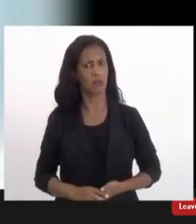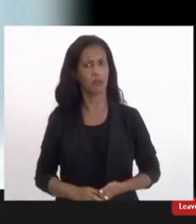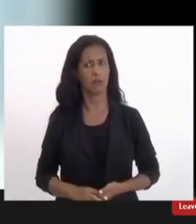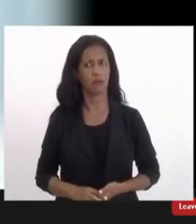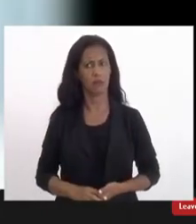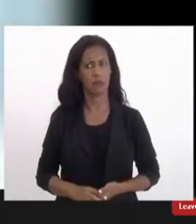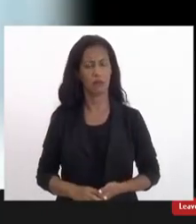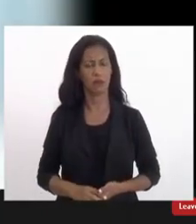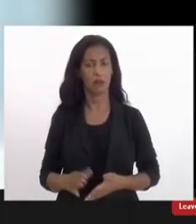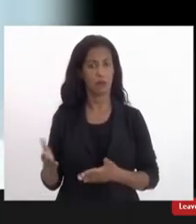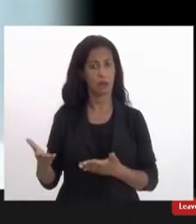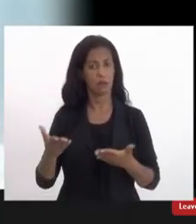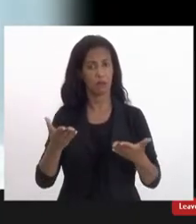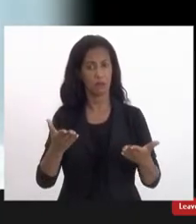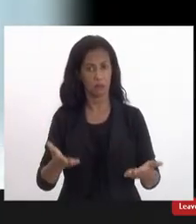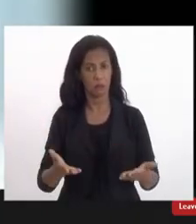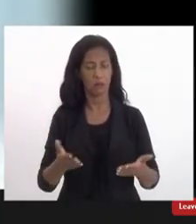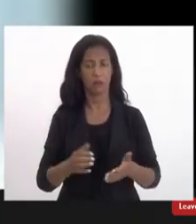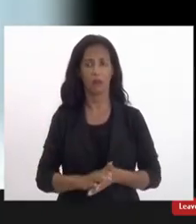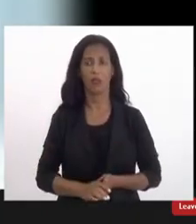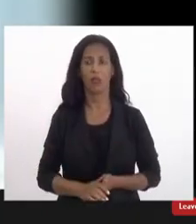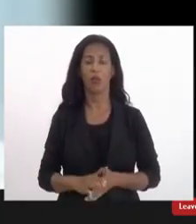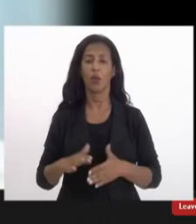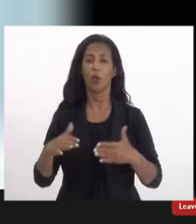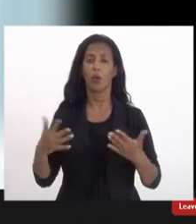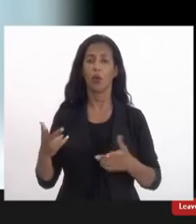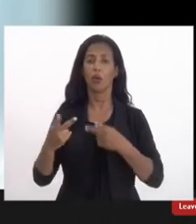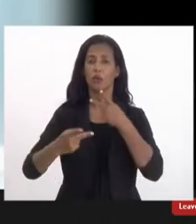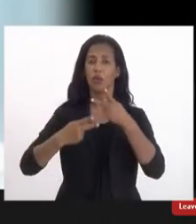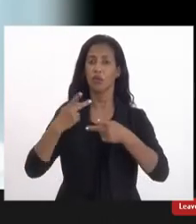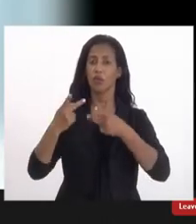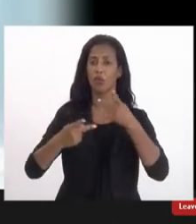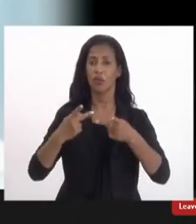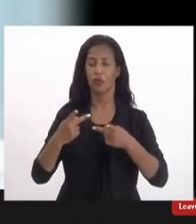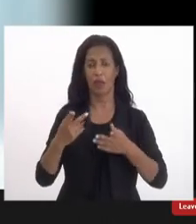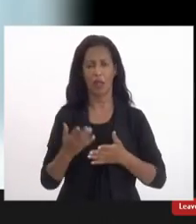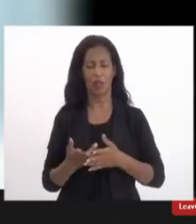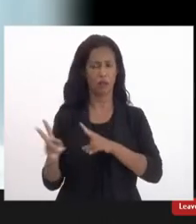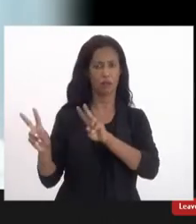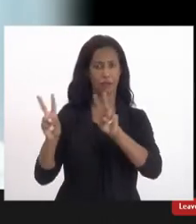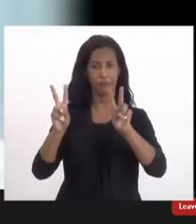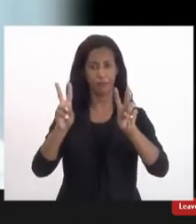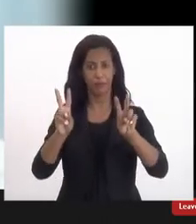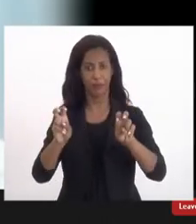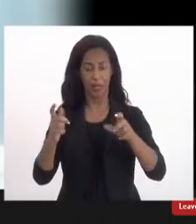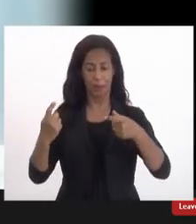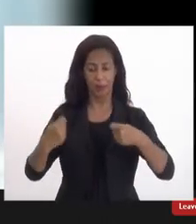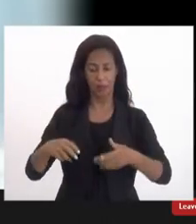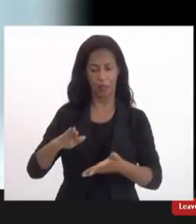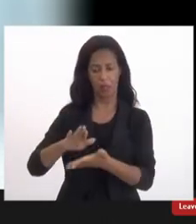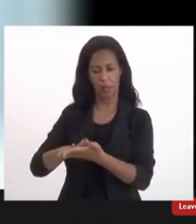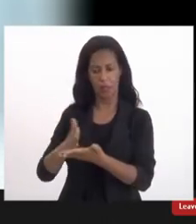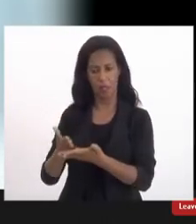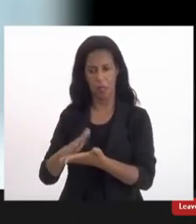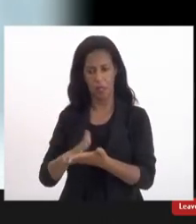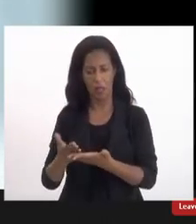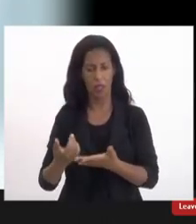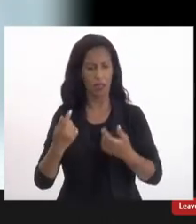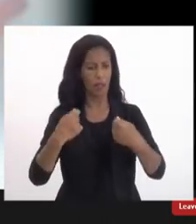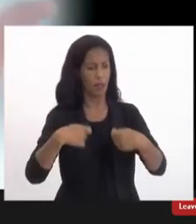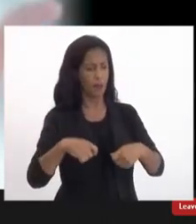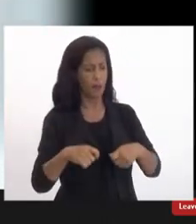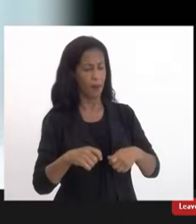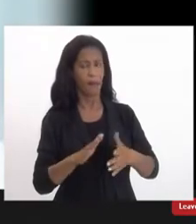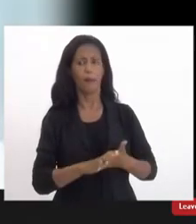sério e aí quando a gente fala quando eu toco nesse assunto de que precisa ter intérprete de Libras que precisa